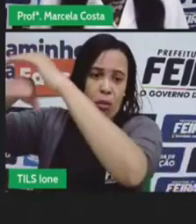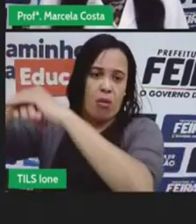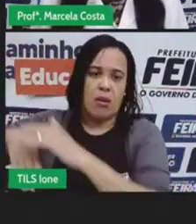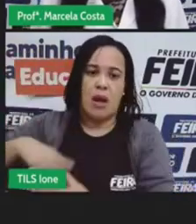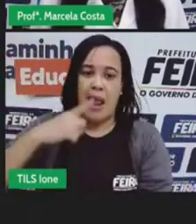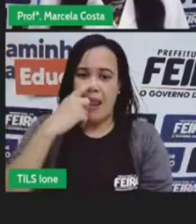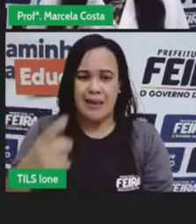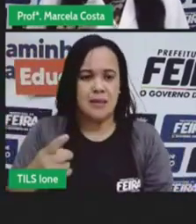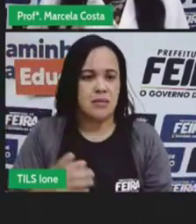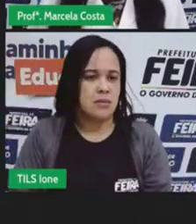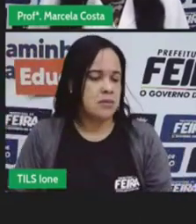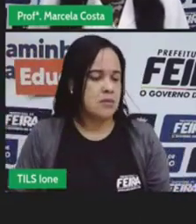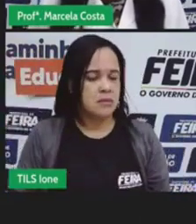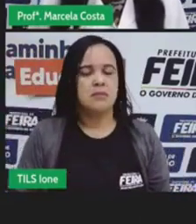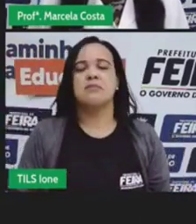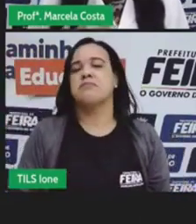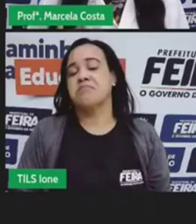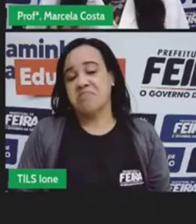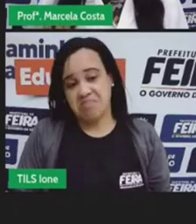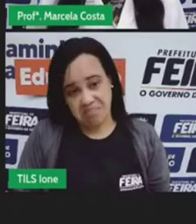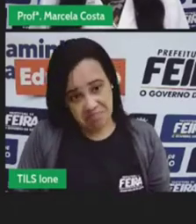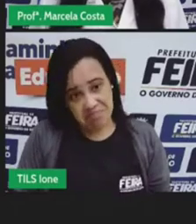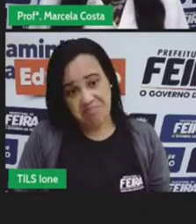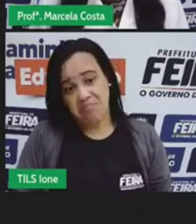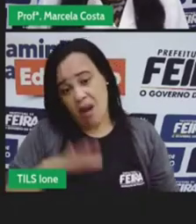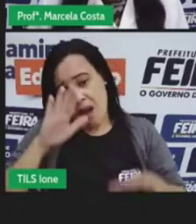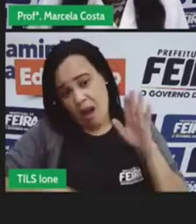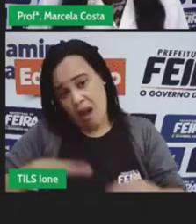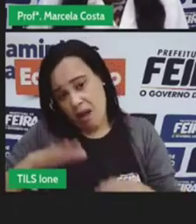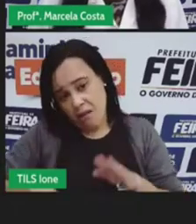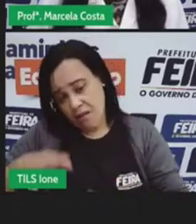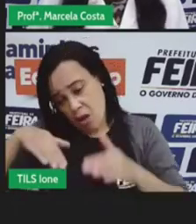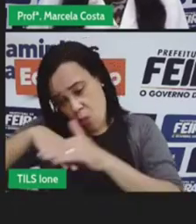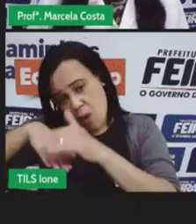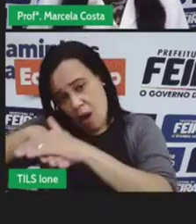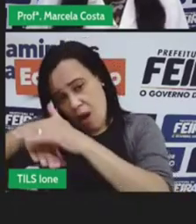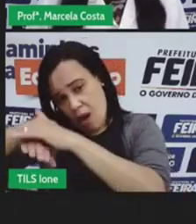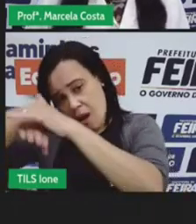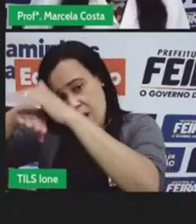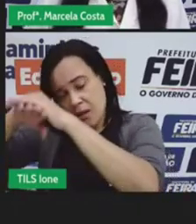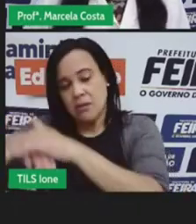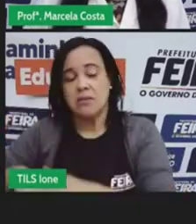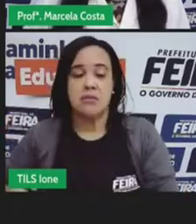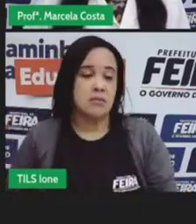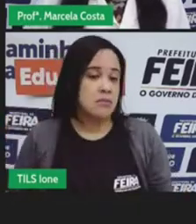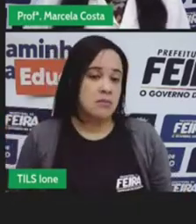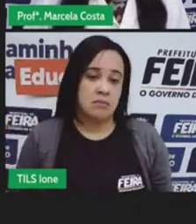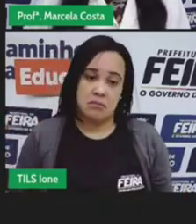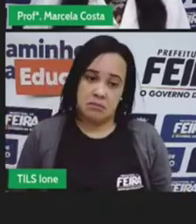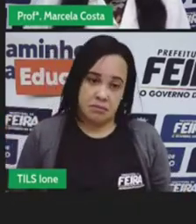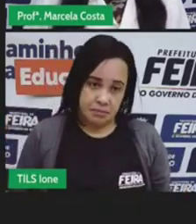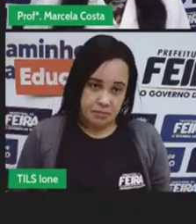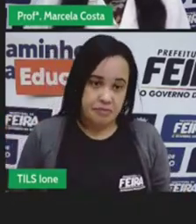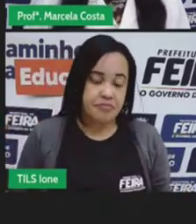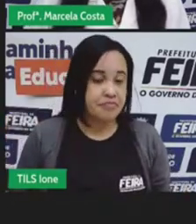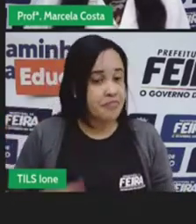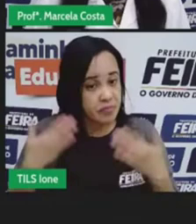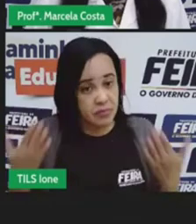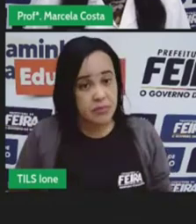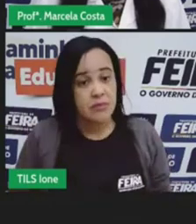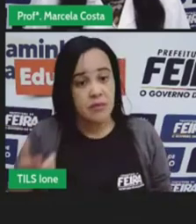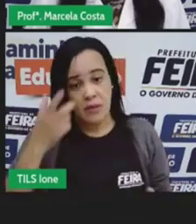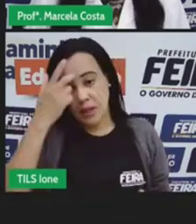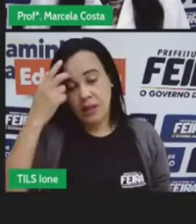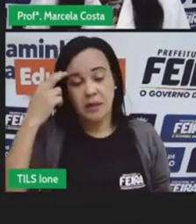resíduo de tanto de tanto ter consumido então uma das principais